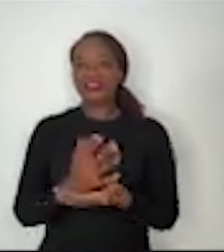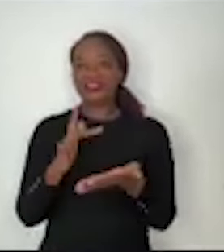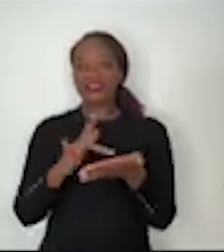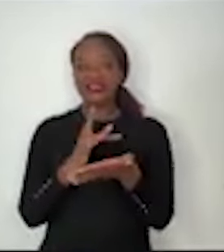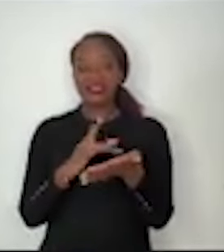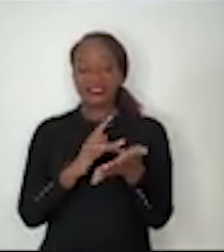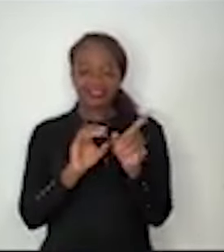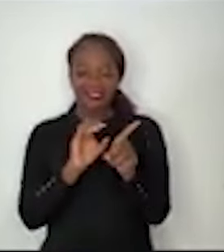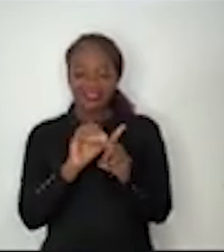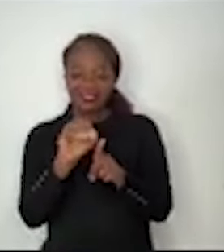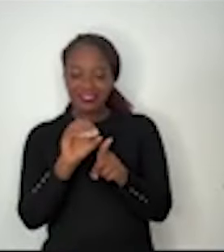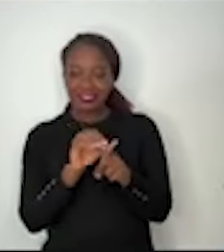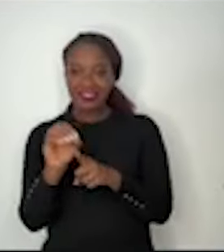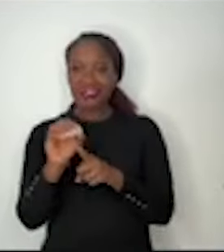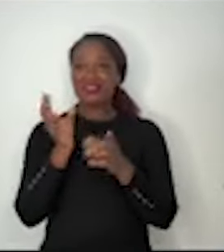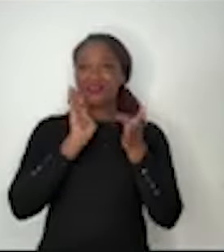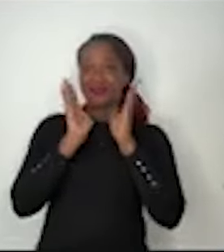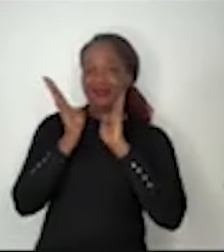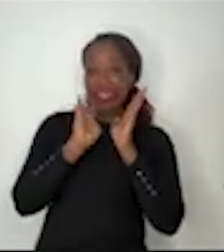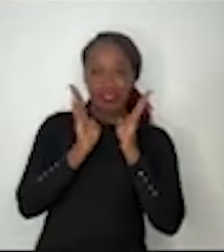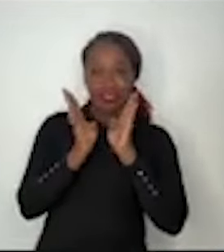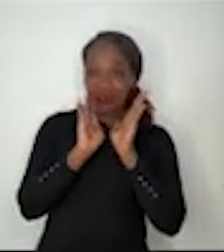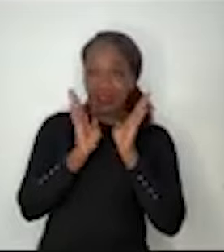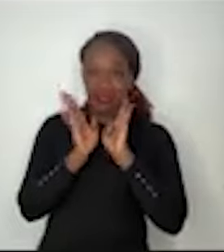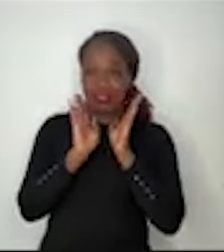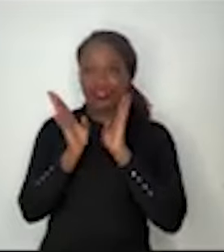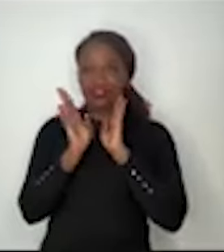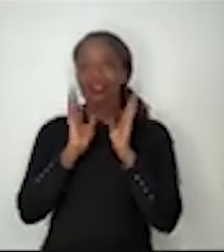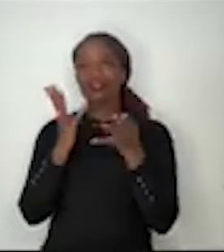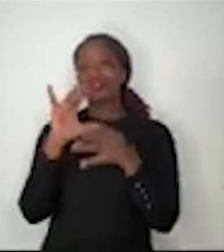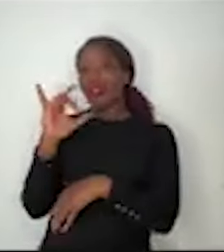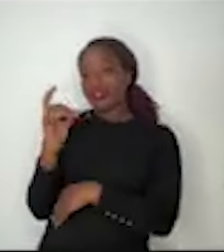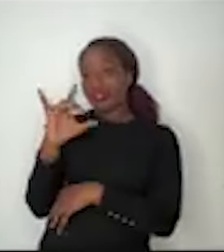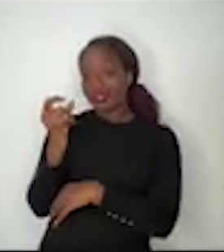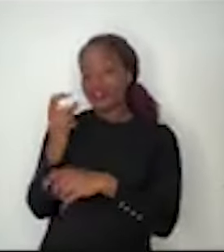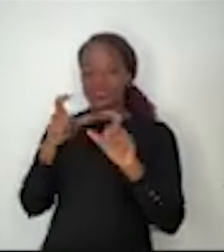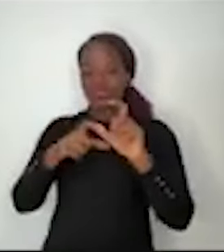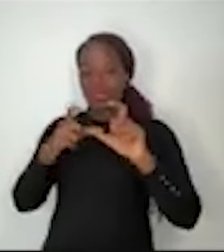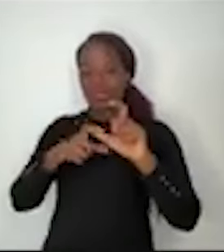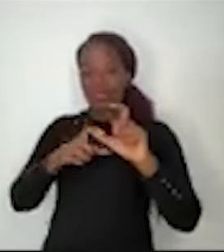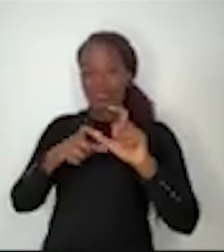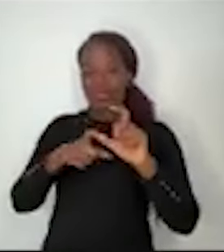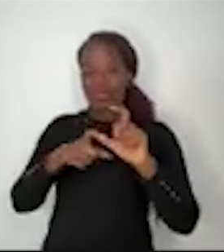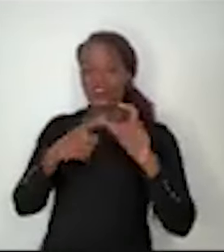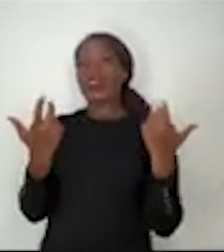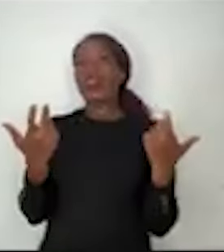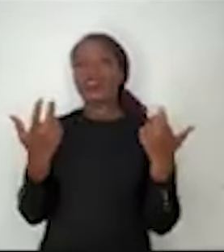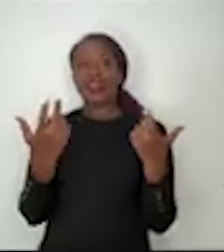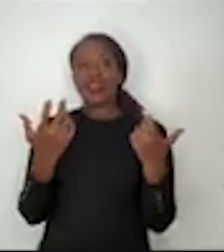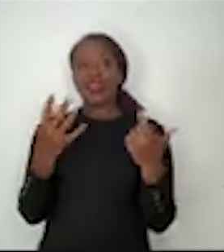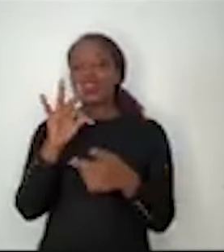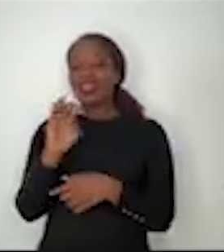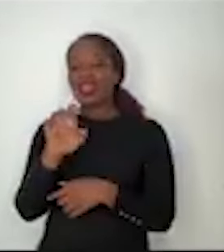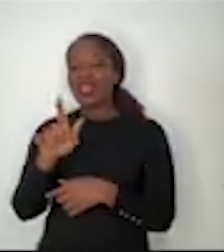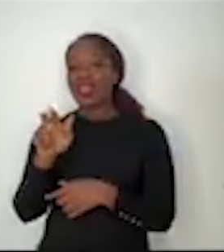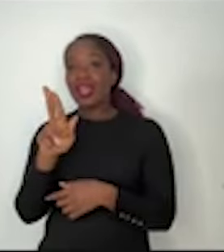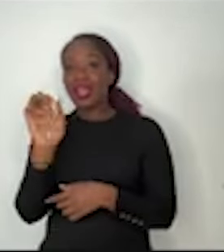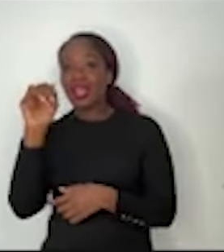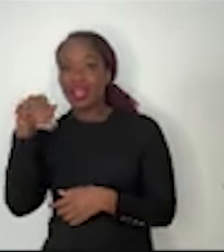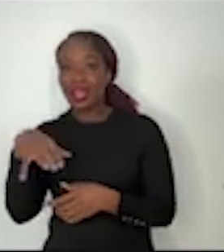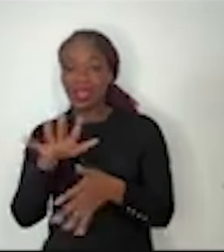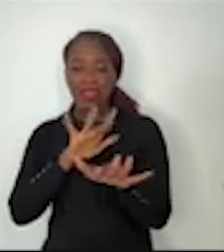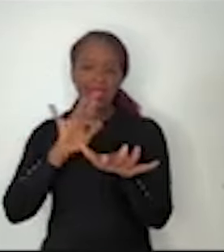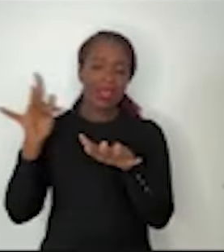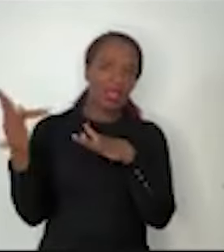Facebook, Instagram, TikTok, WhatsApp, Telegram, Uber, Waze, tudo isso são novidades nas nossas